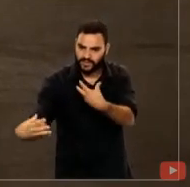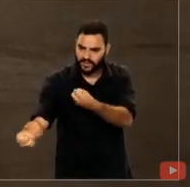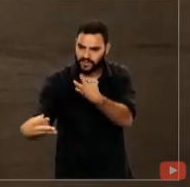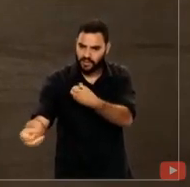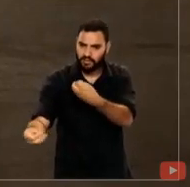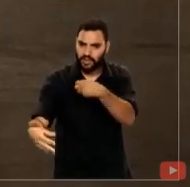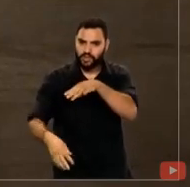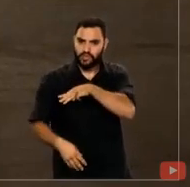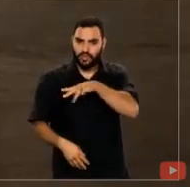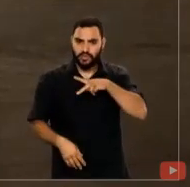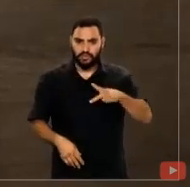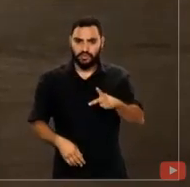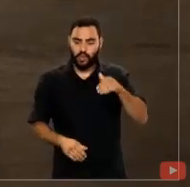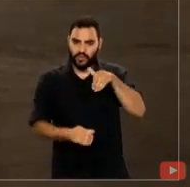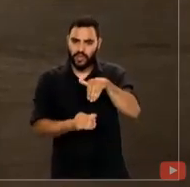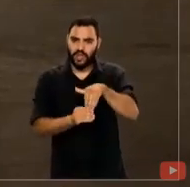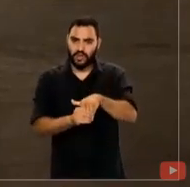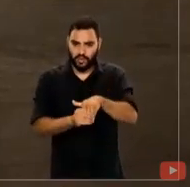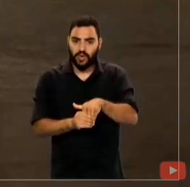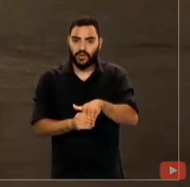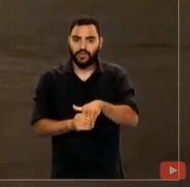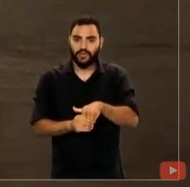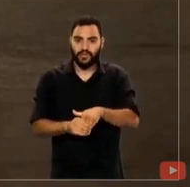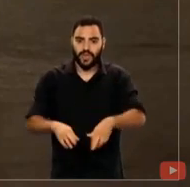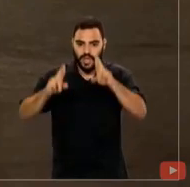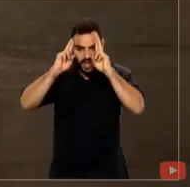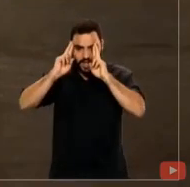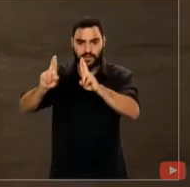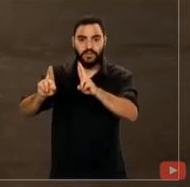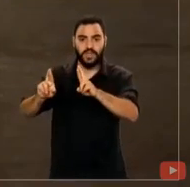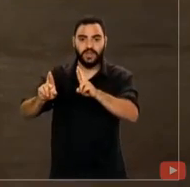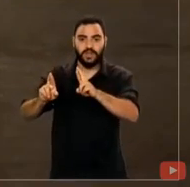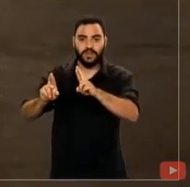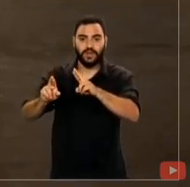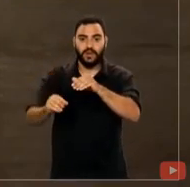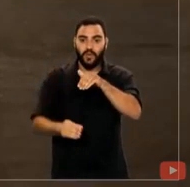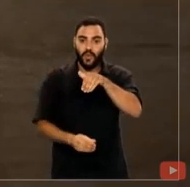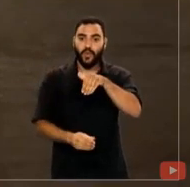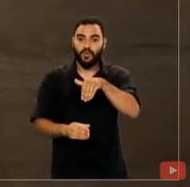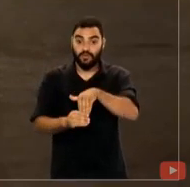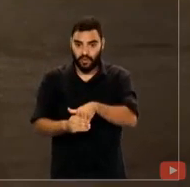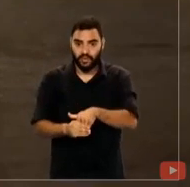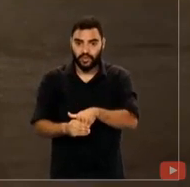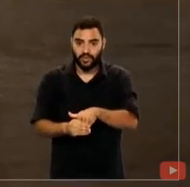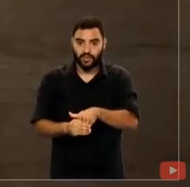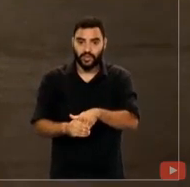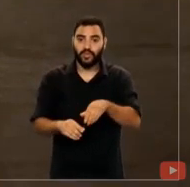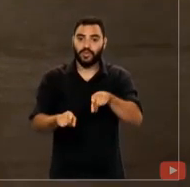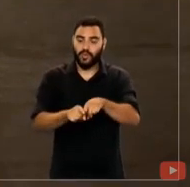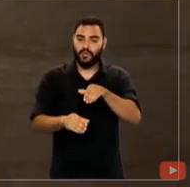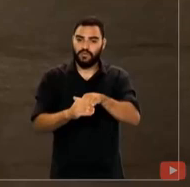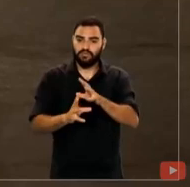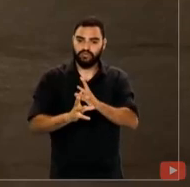um Ministério Público Eleitoral que respeita o voto votado e o voto apurado.